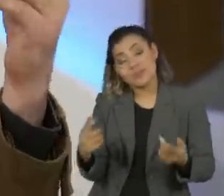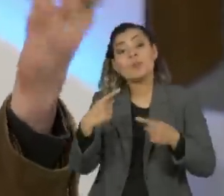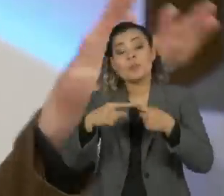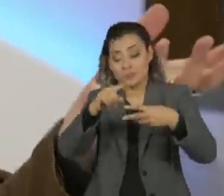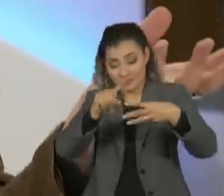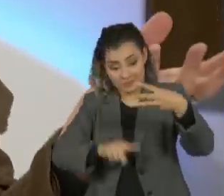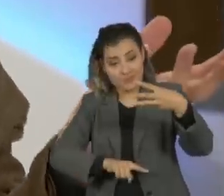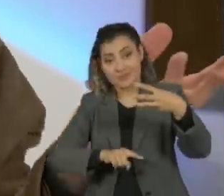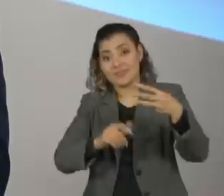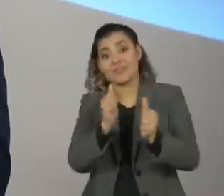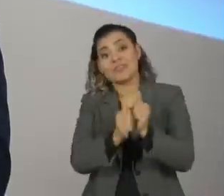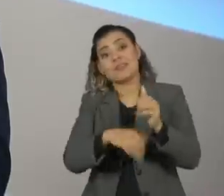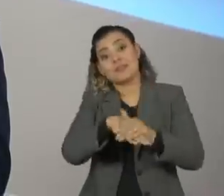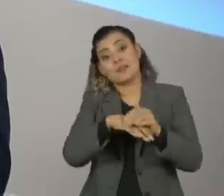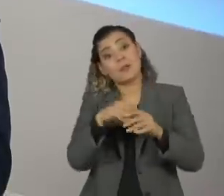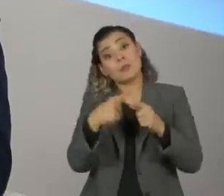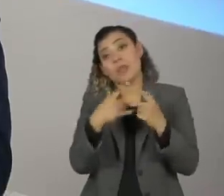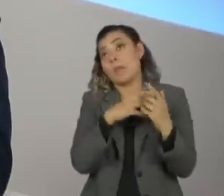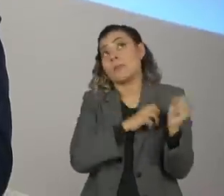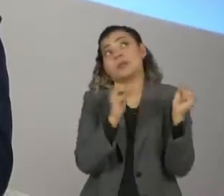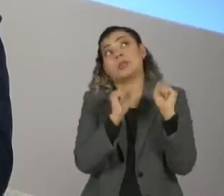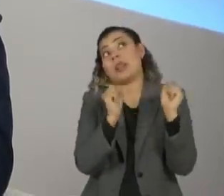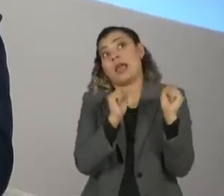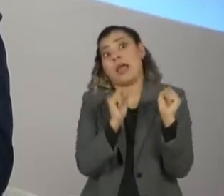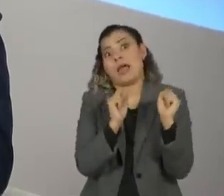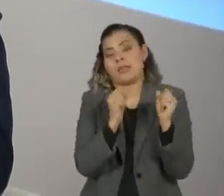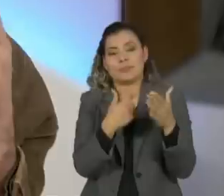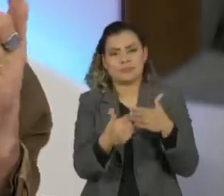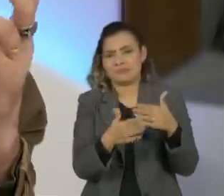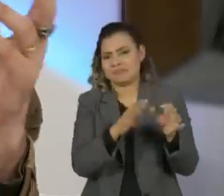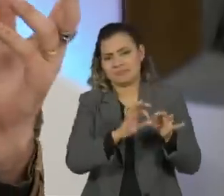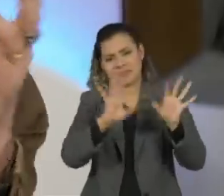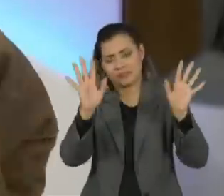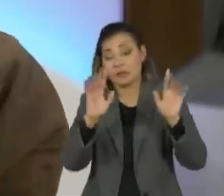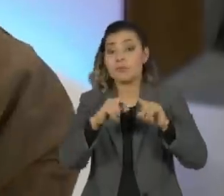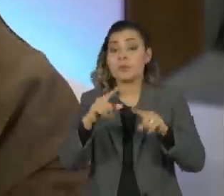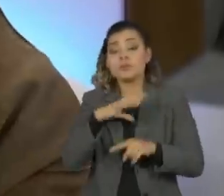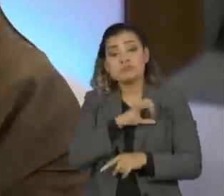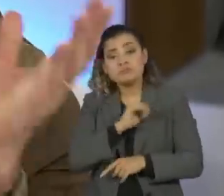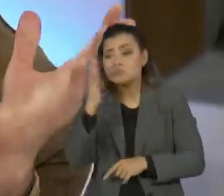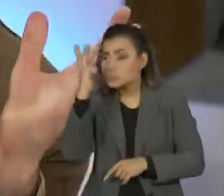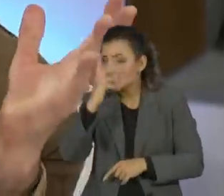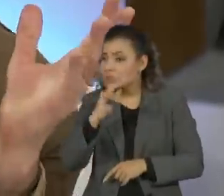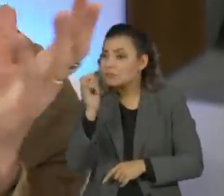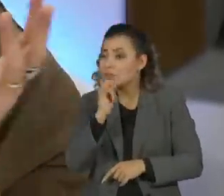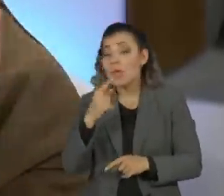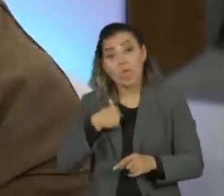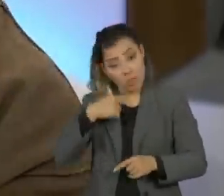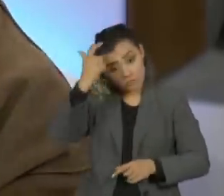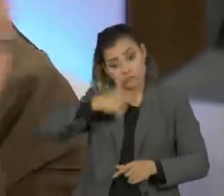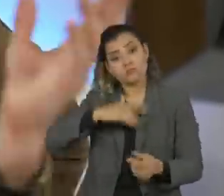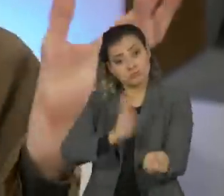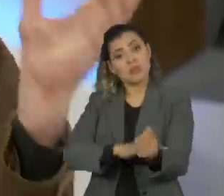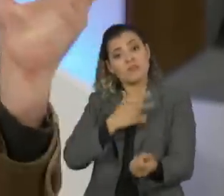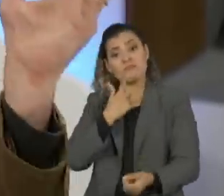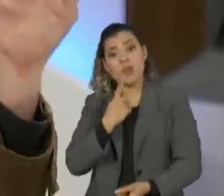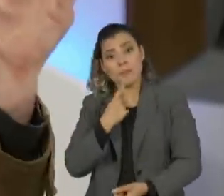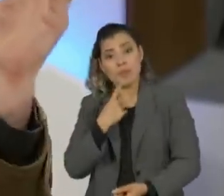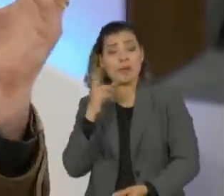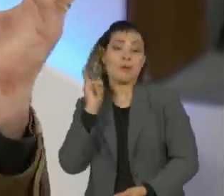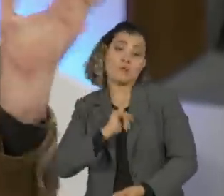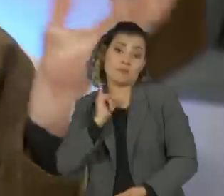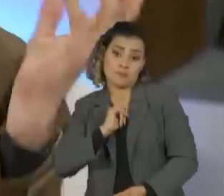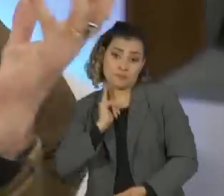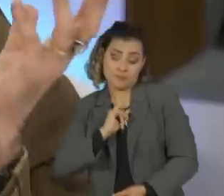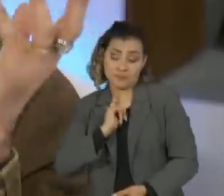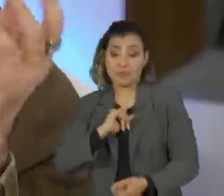era muito apaixonado pelas coisas, eu achava muito bonito o tricolor, mas assim, eu era Flamengo, mas eu me lembro que teve uma vez que o